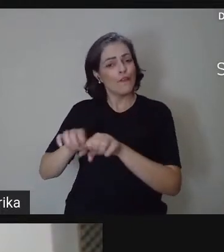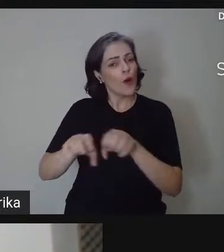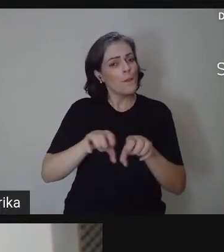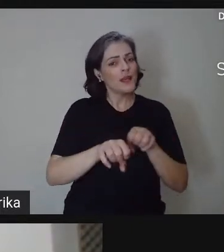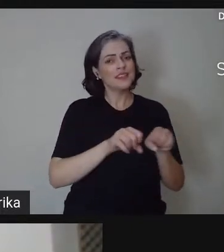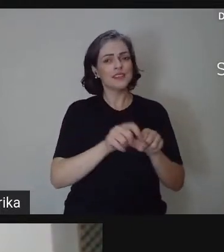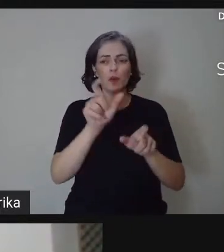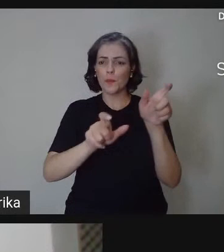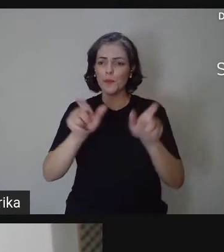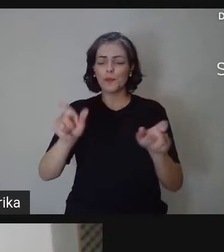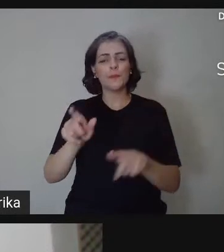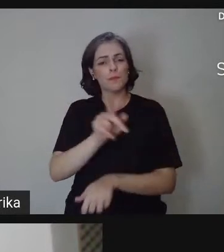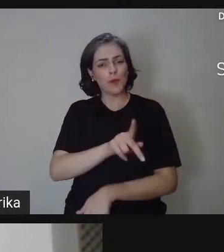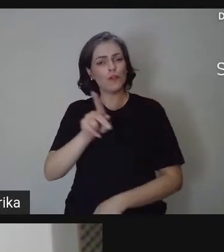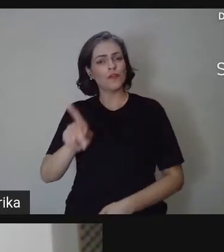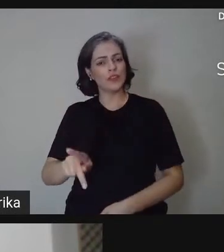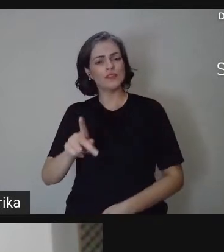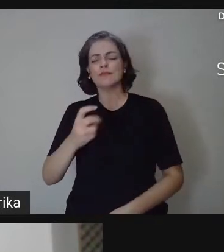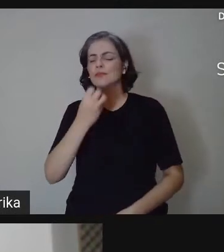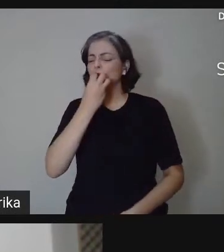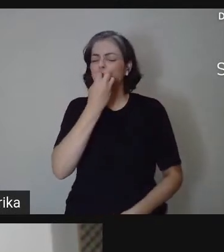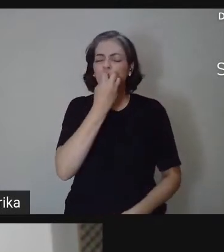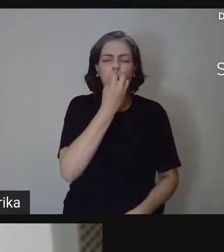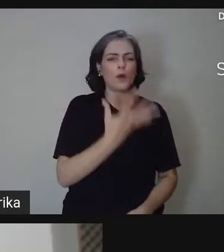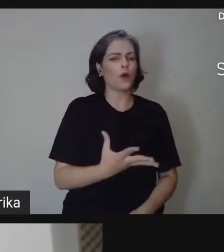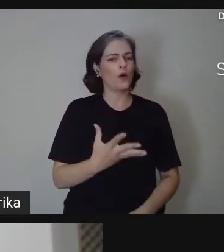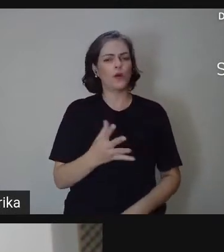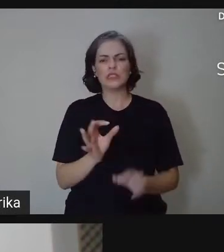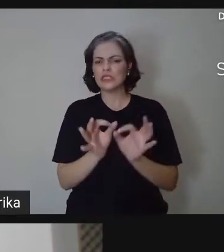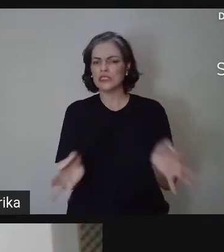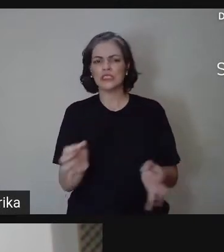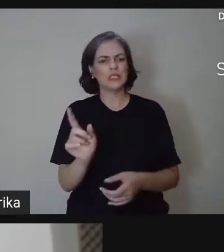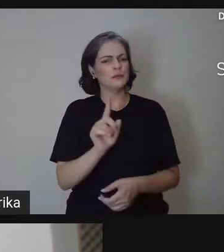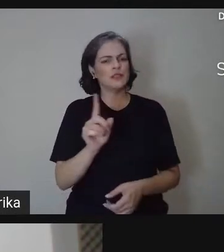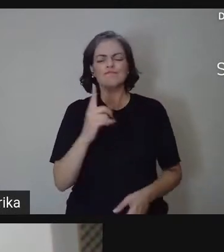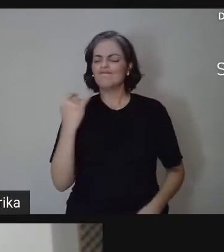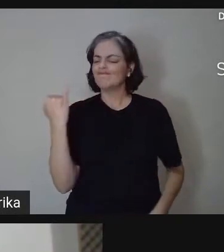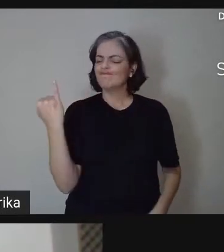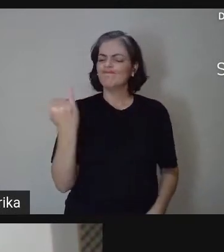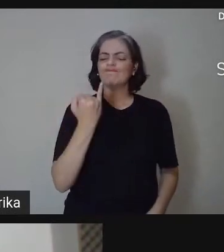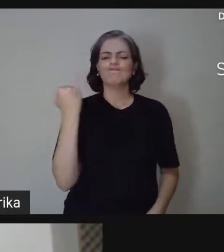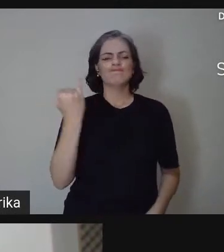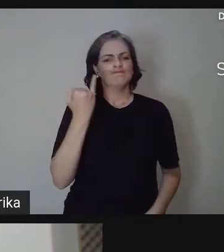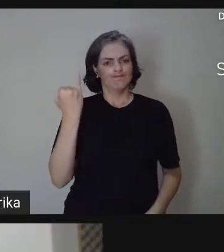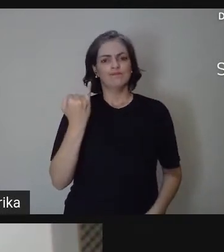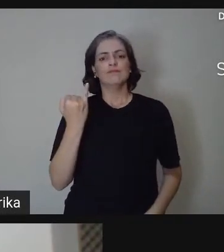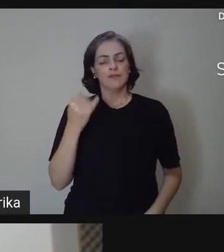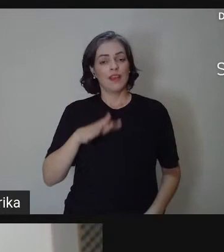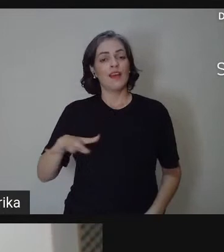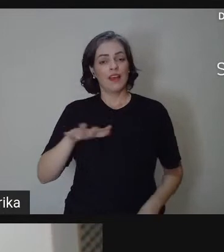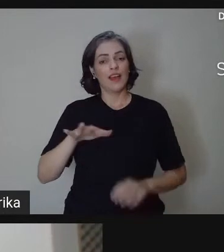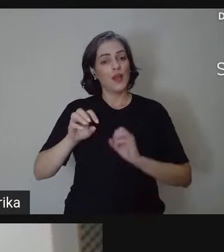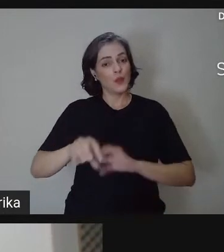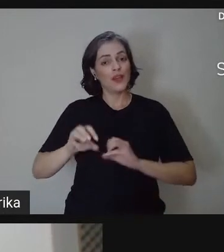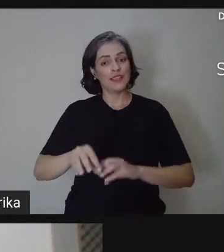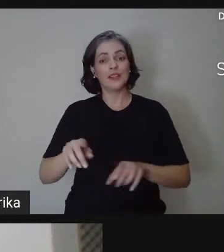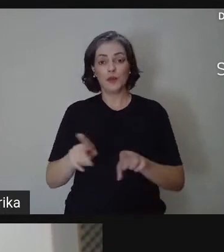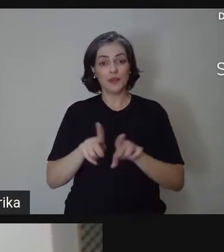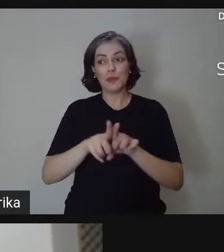Isso é muito bom, não é pouca coisa, em termos de educação, em termos de Brasil.